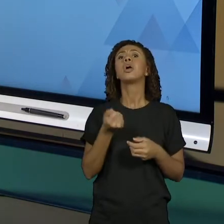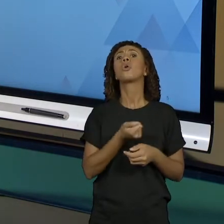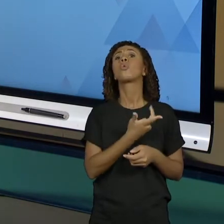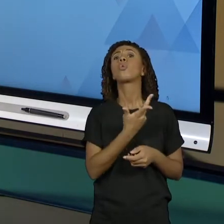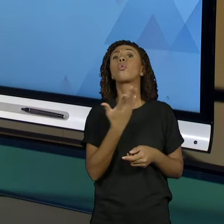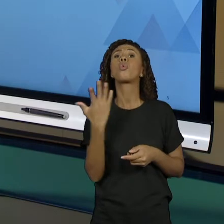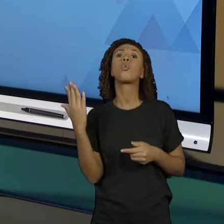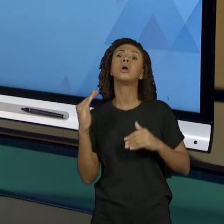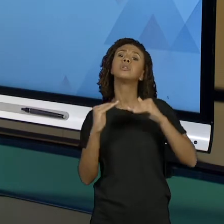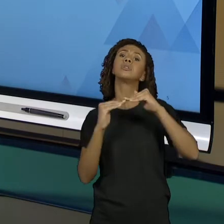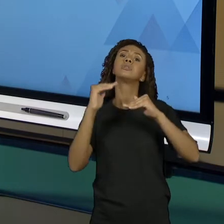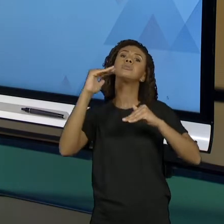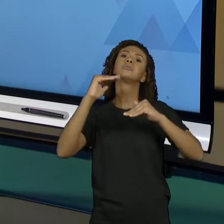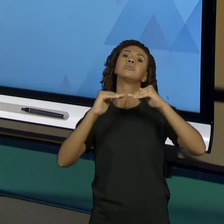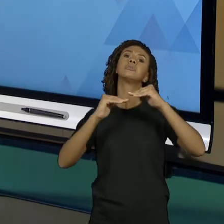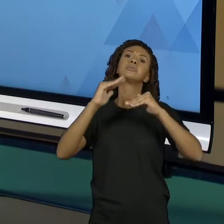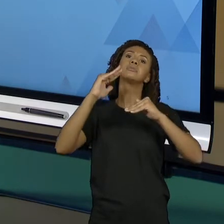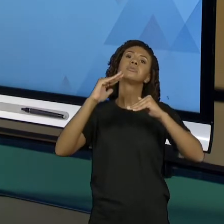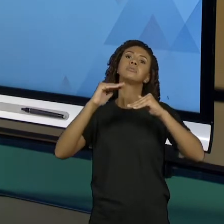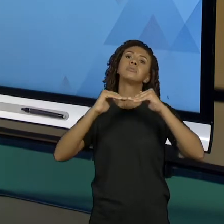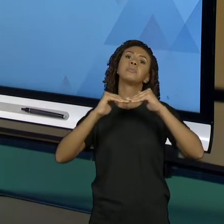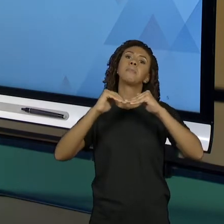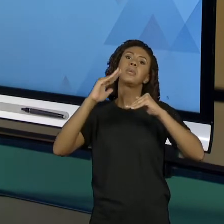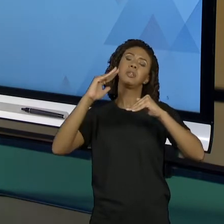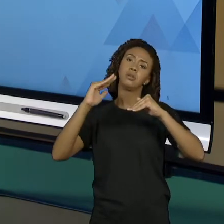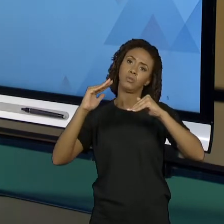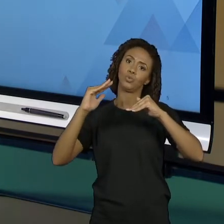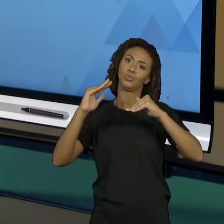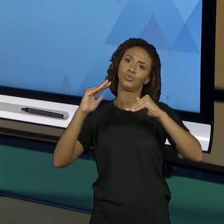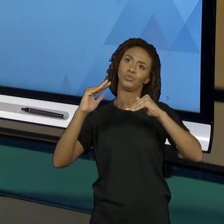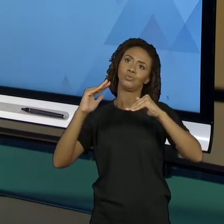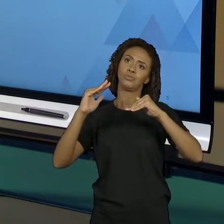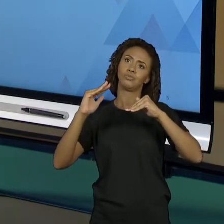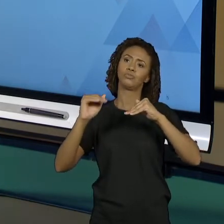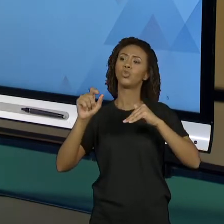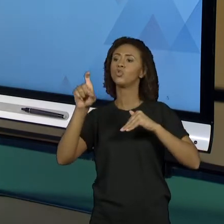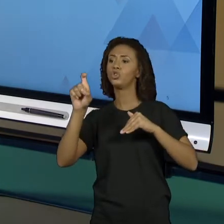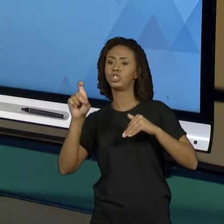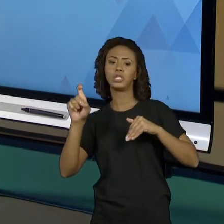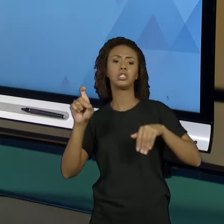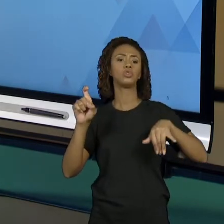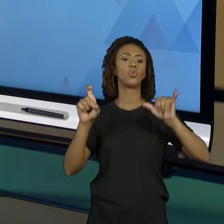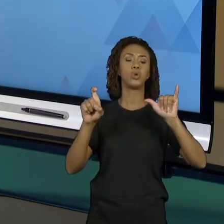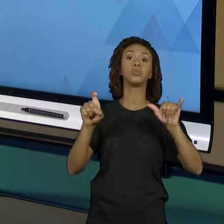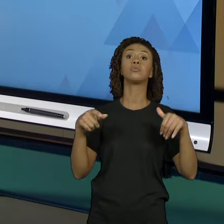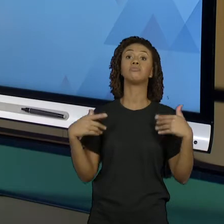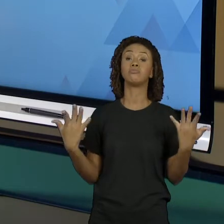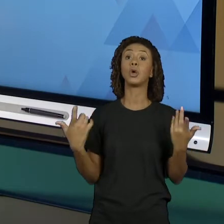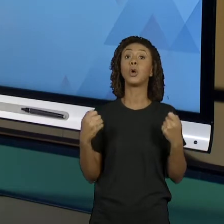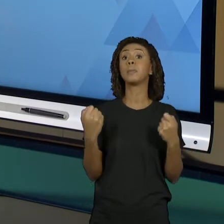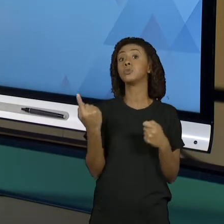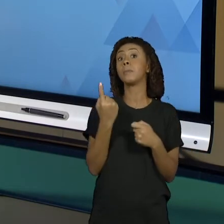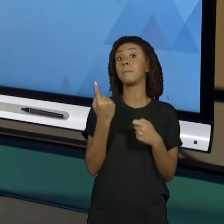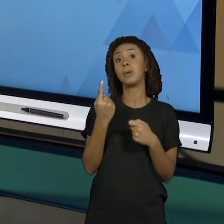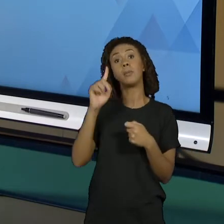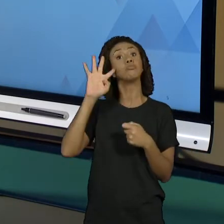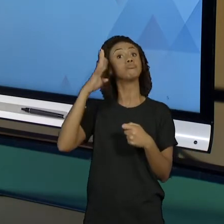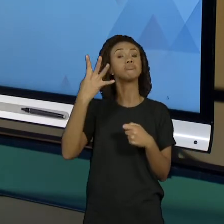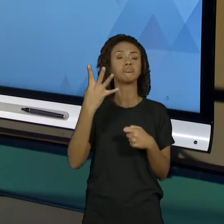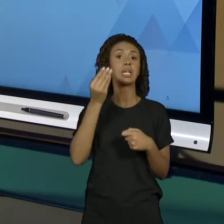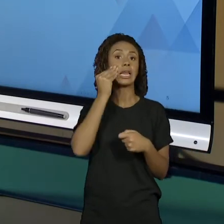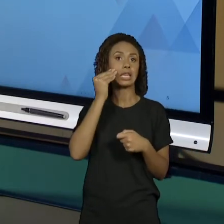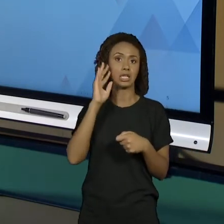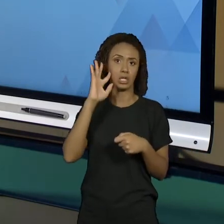ou seja, o X mais Y seja a menor possível. Pronto, nós temos que achar uma solução, uma primeira solução para tentar resolver esse